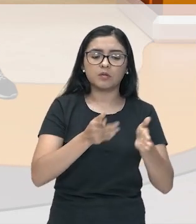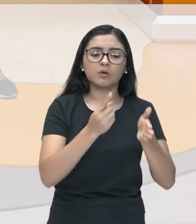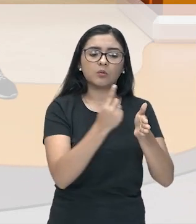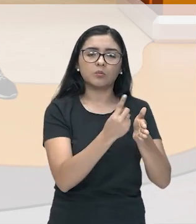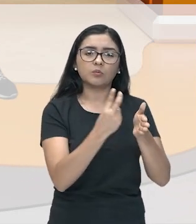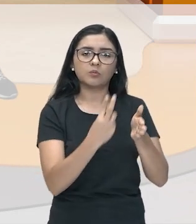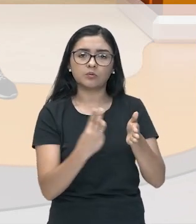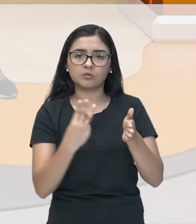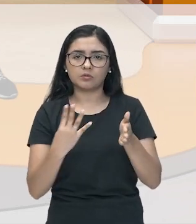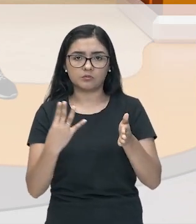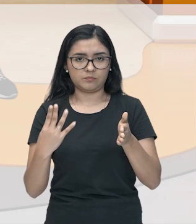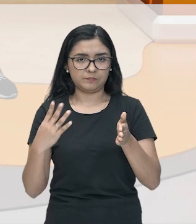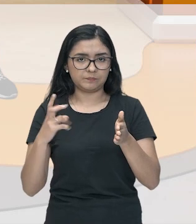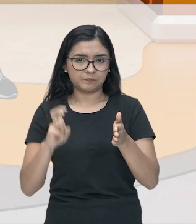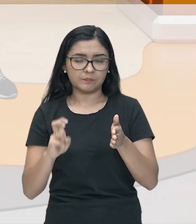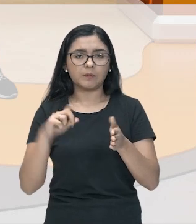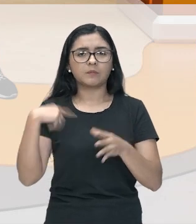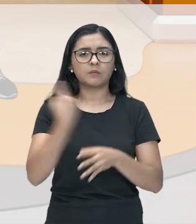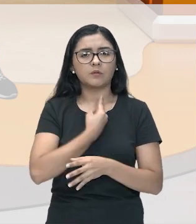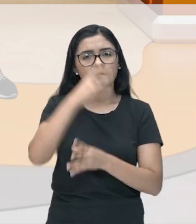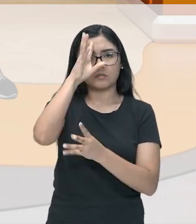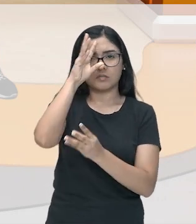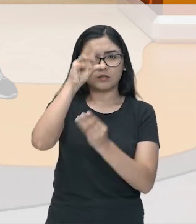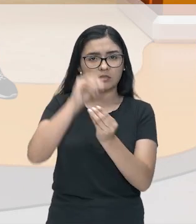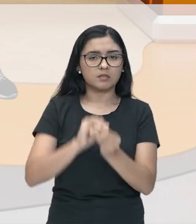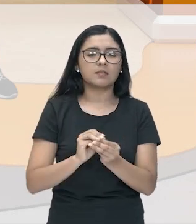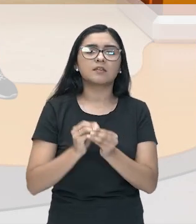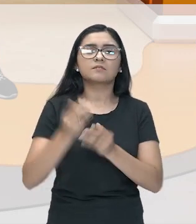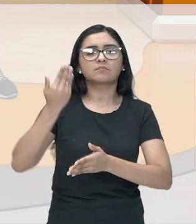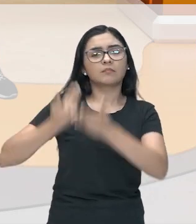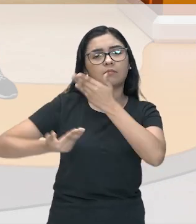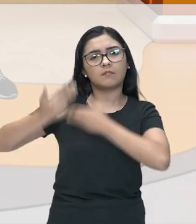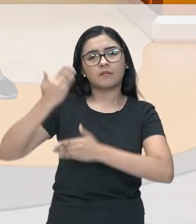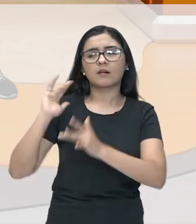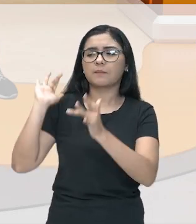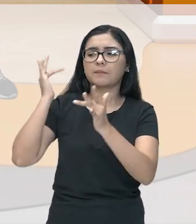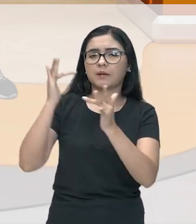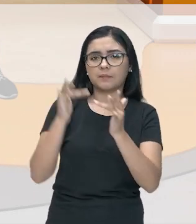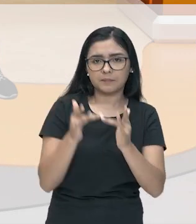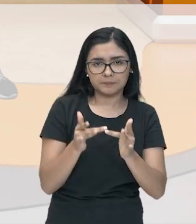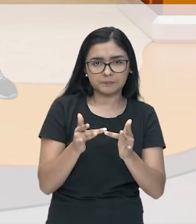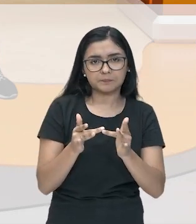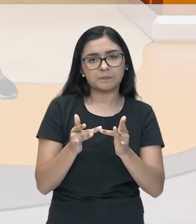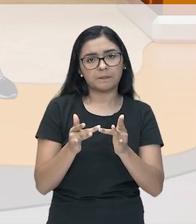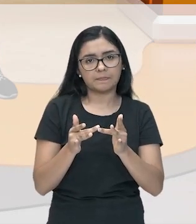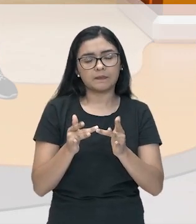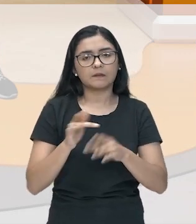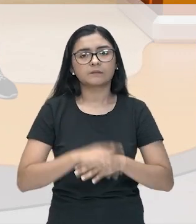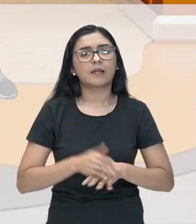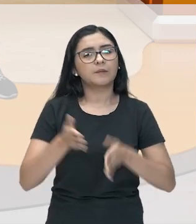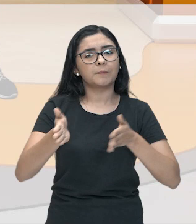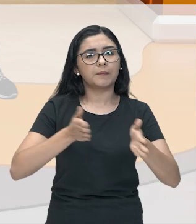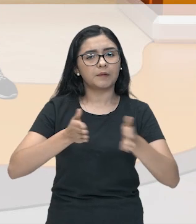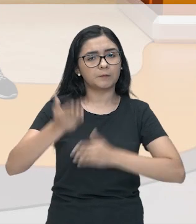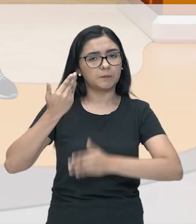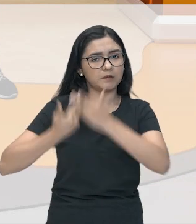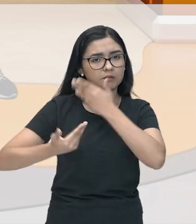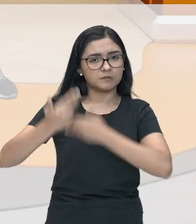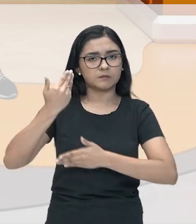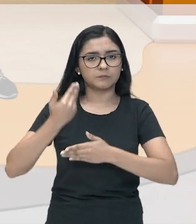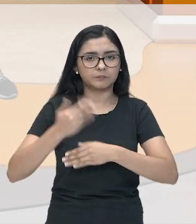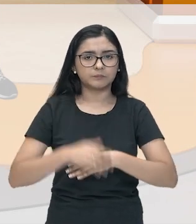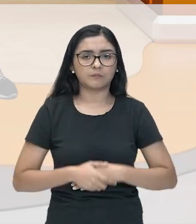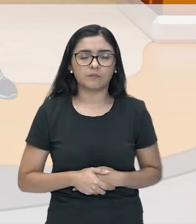pouco mais sobre Antiguidade Clássica, tá? Que vai estar lá naquele período ali da